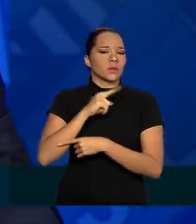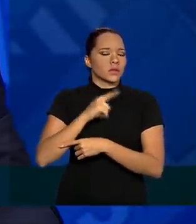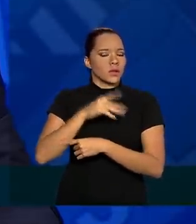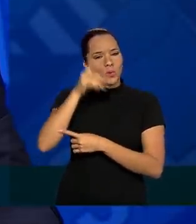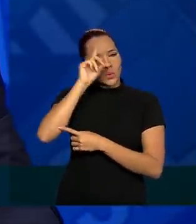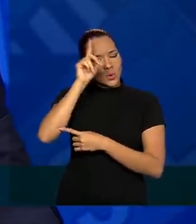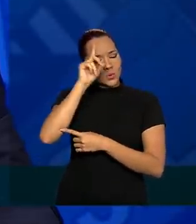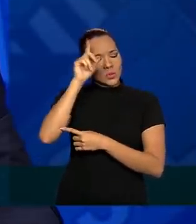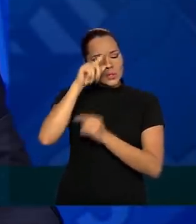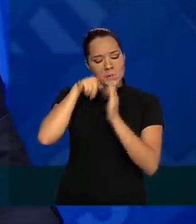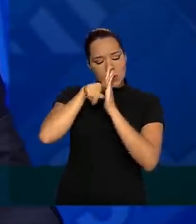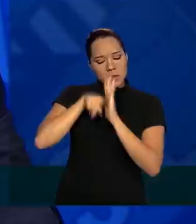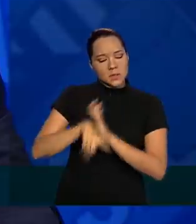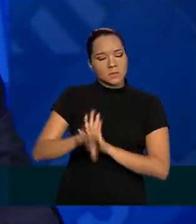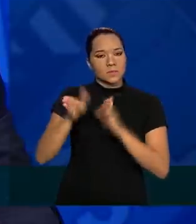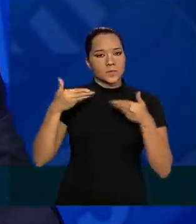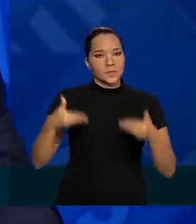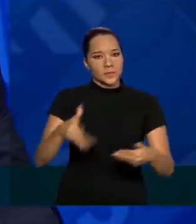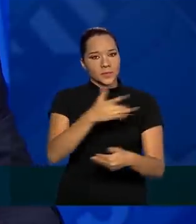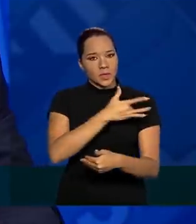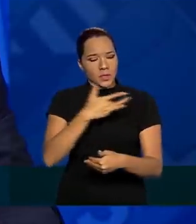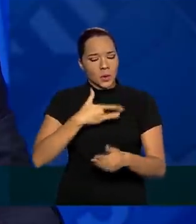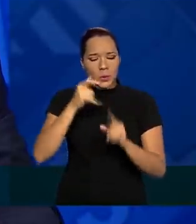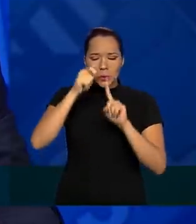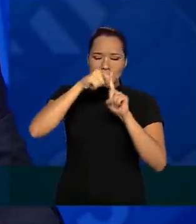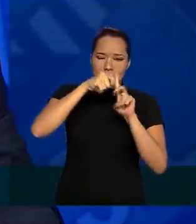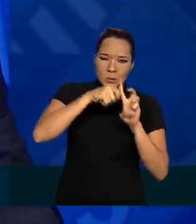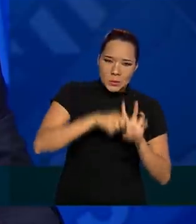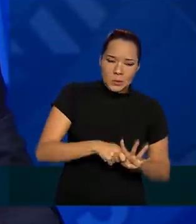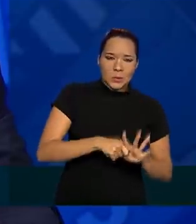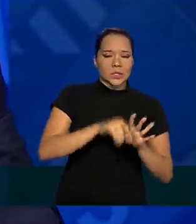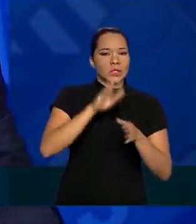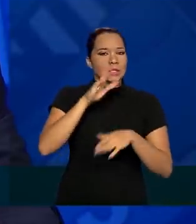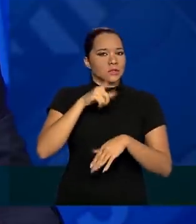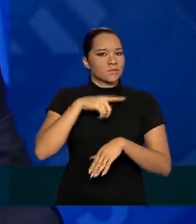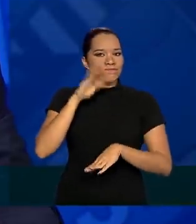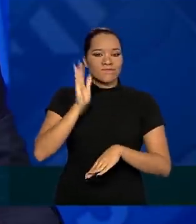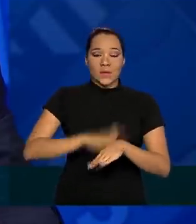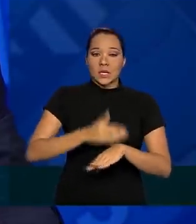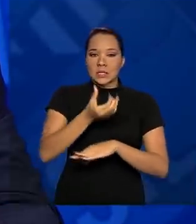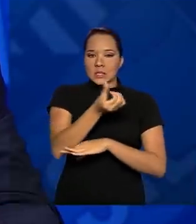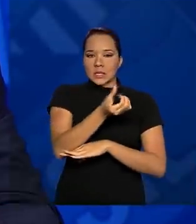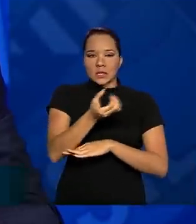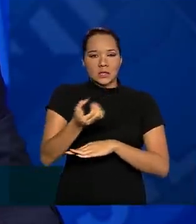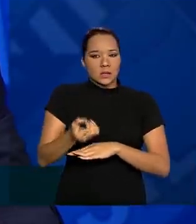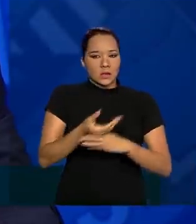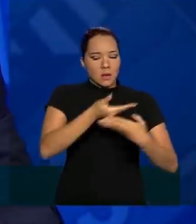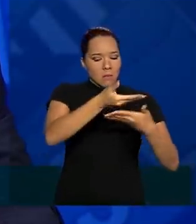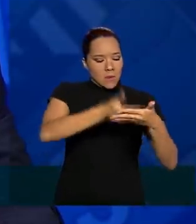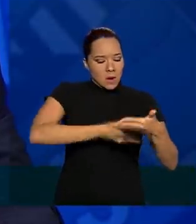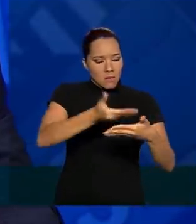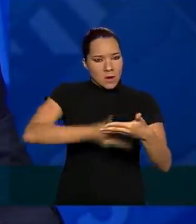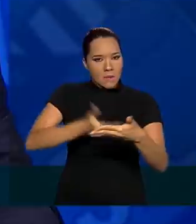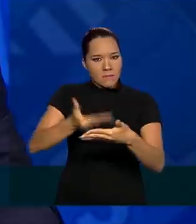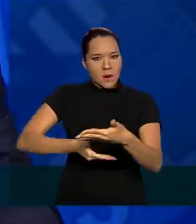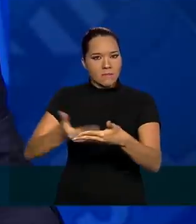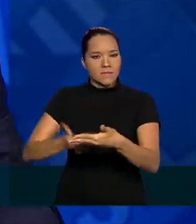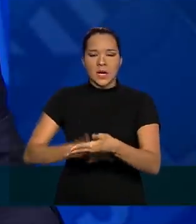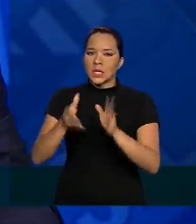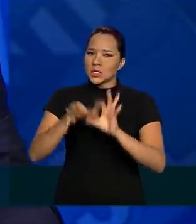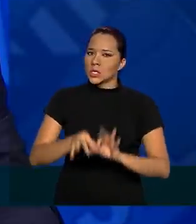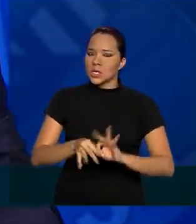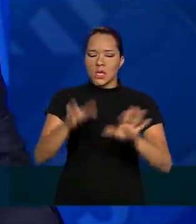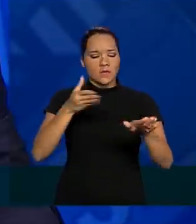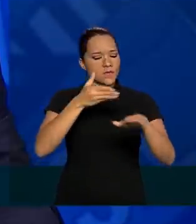diariamente pelo Ministério da Saúde há meses, com mais de 60 boletins de livre acesso